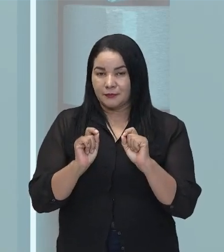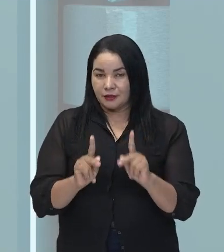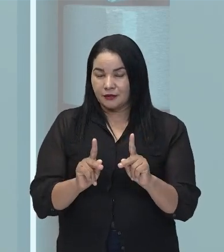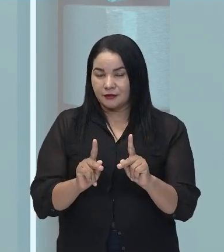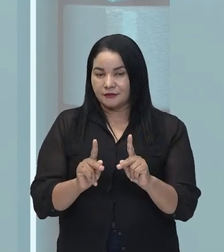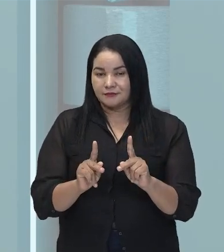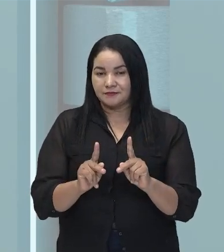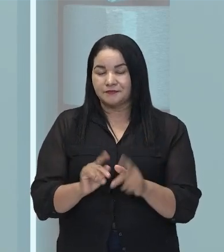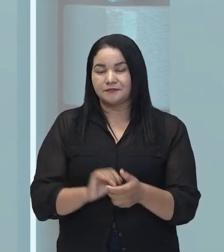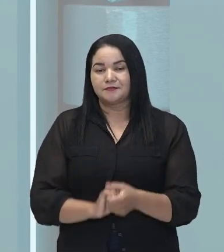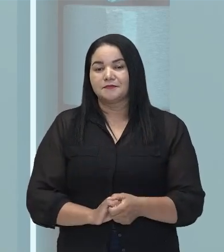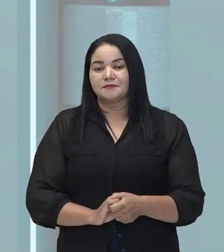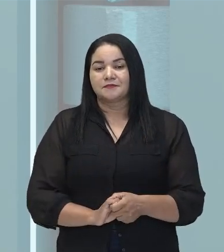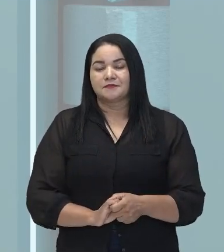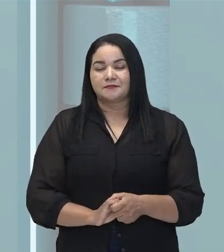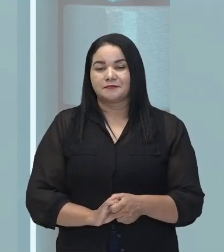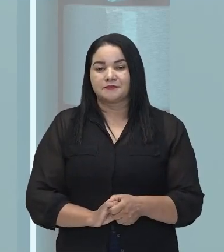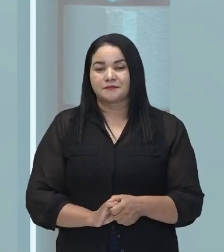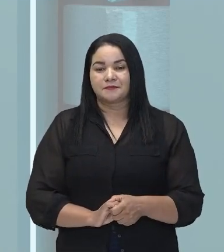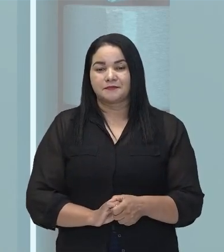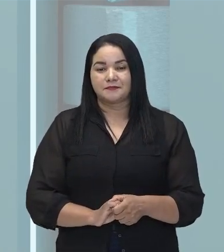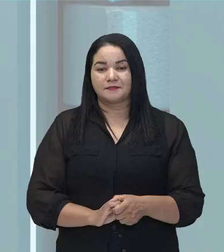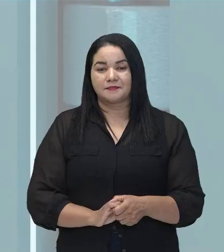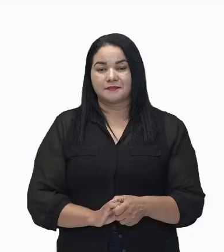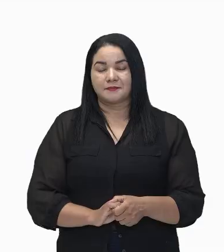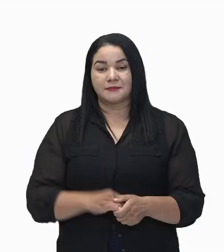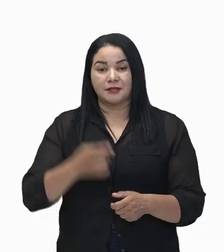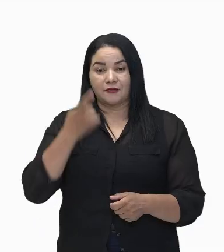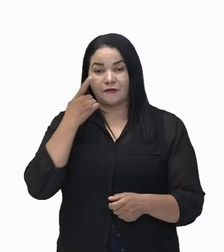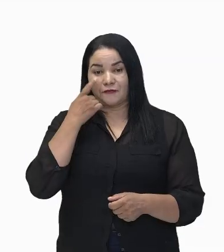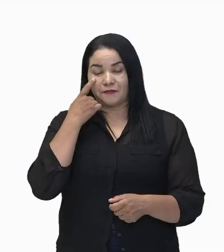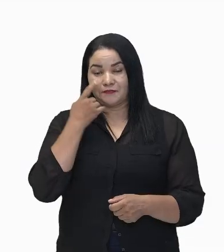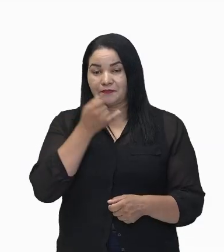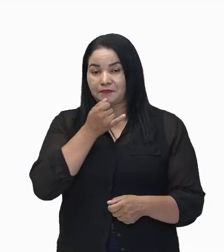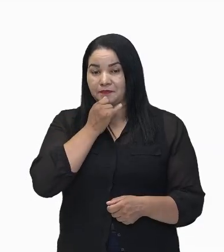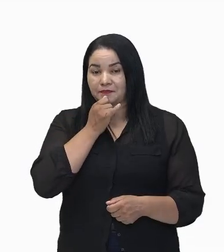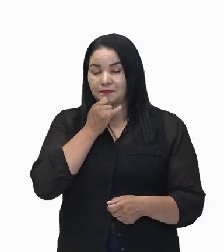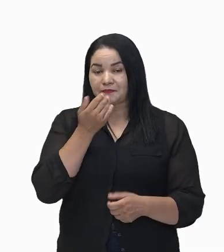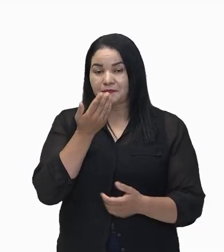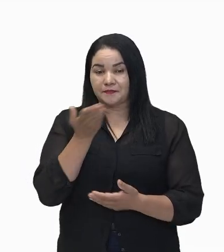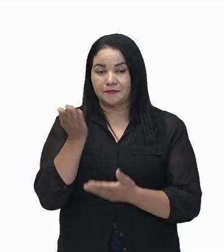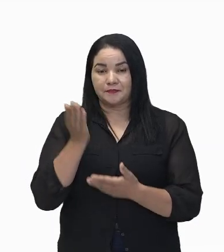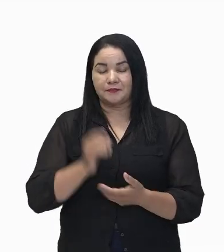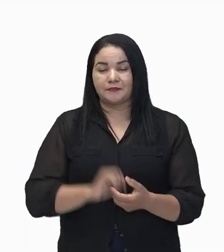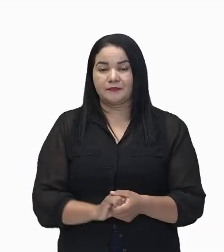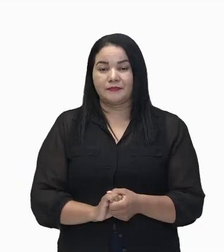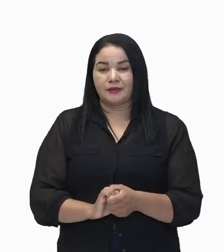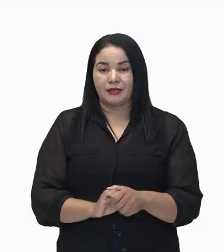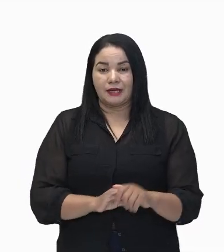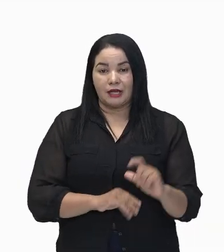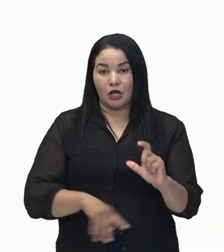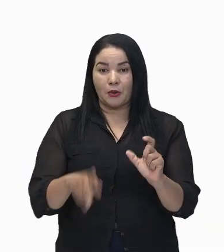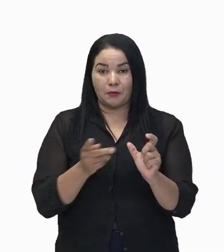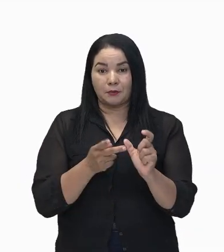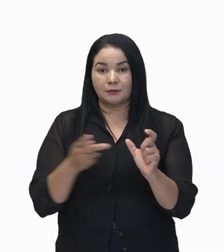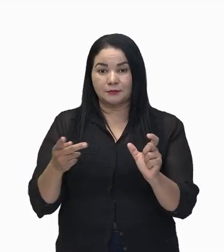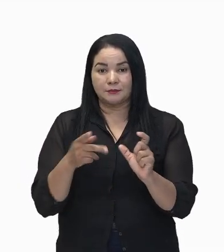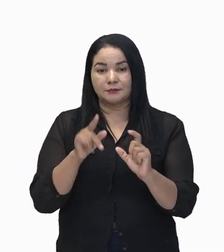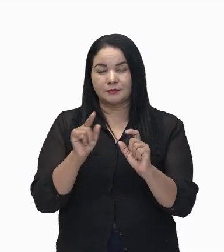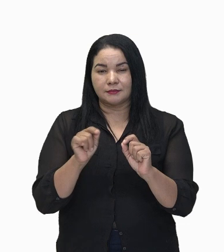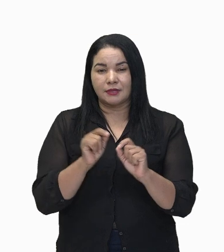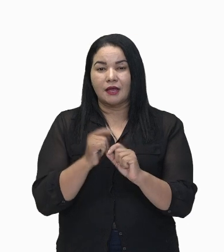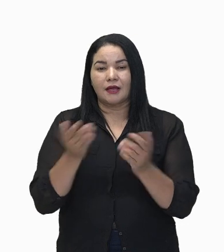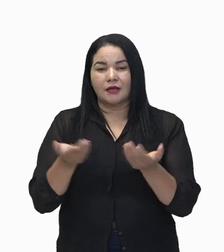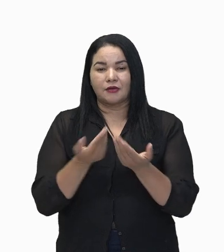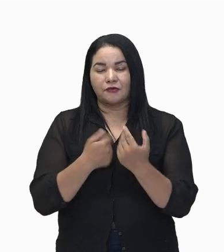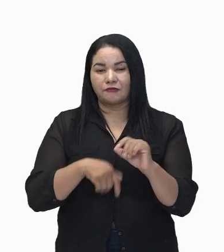Olha esse exemplo aí. Olha esse exemplo, observe aí. Estamos tratando de predicado, tá? Mas mesmo assim, vamos achar o